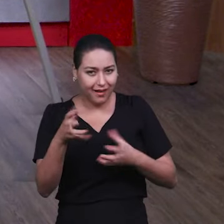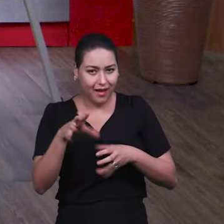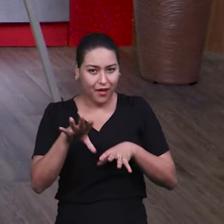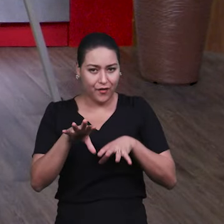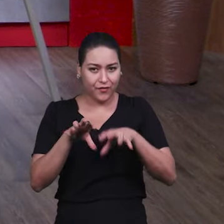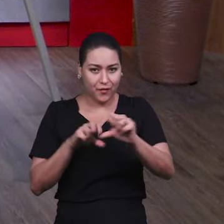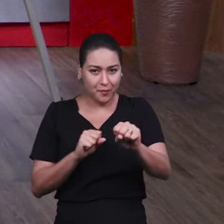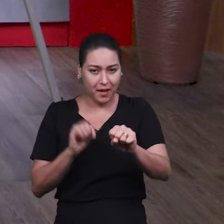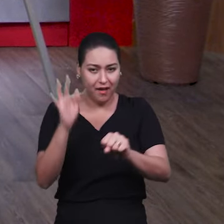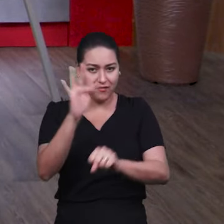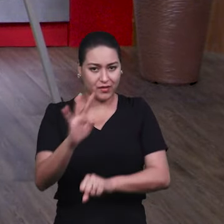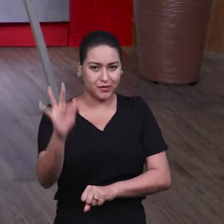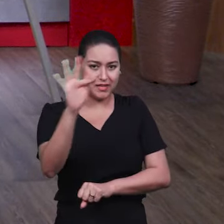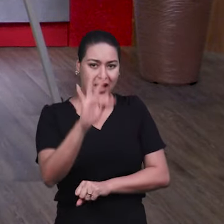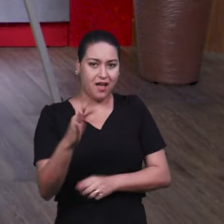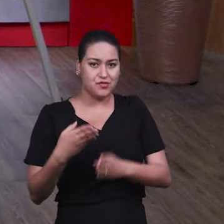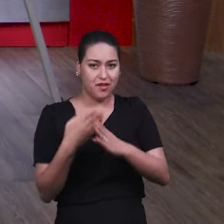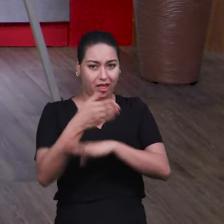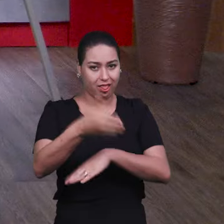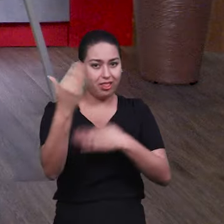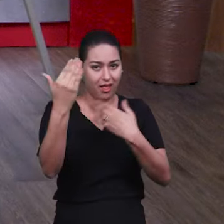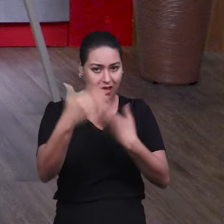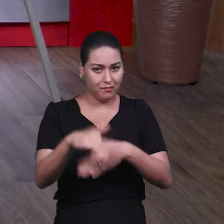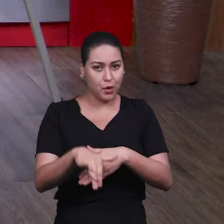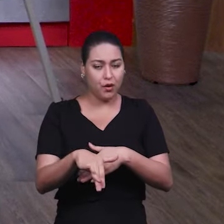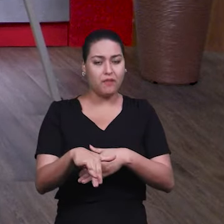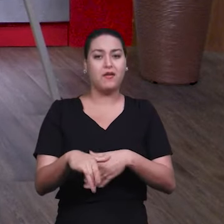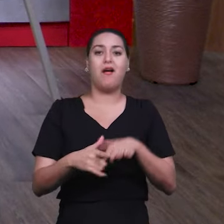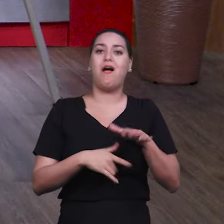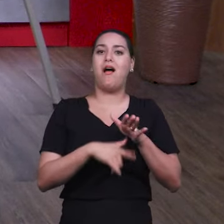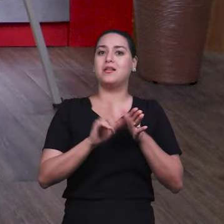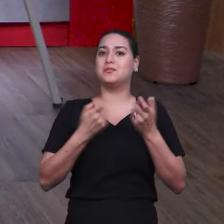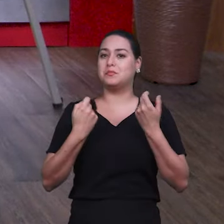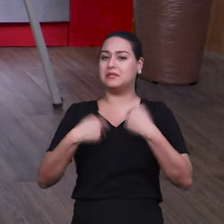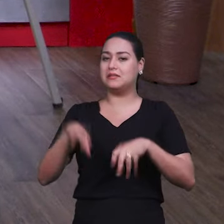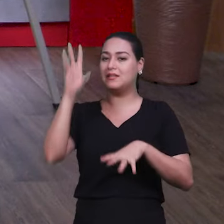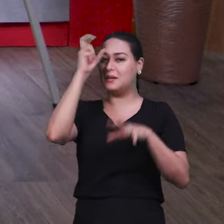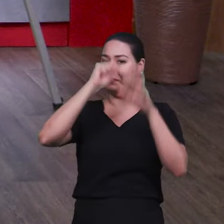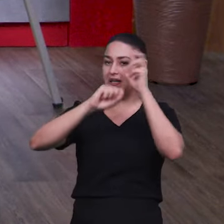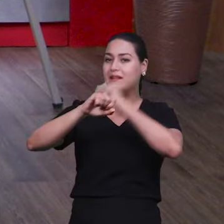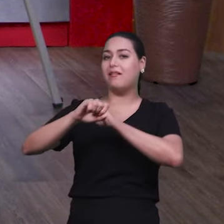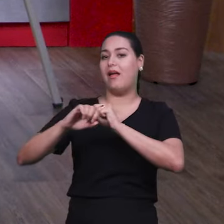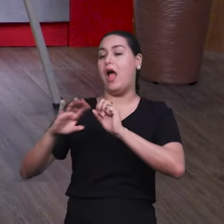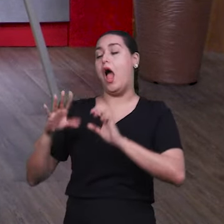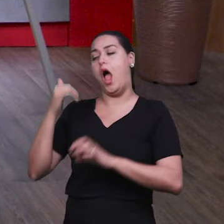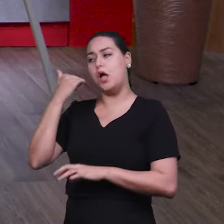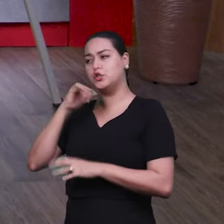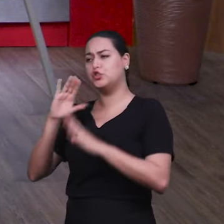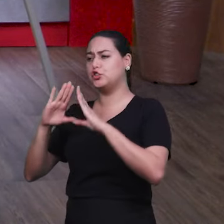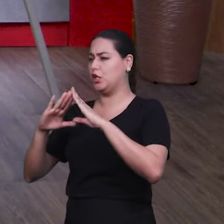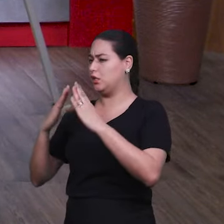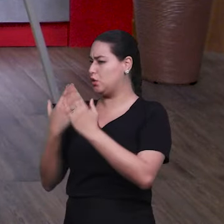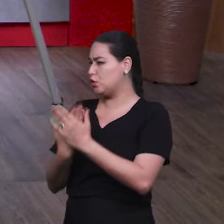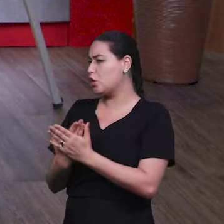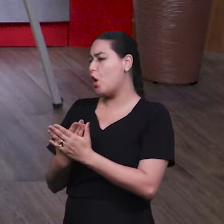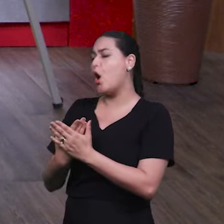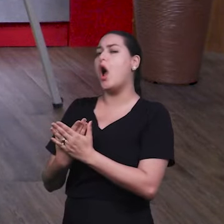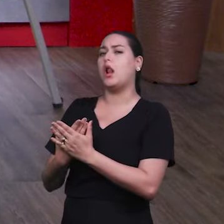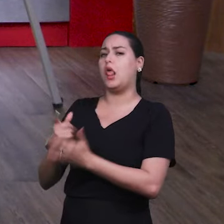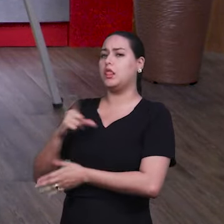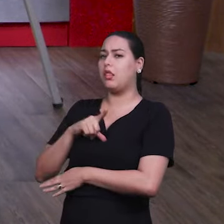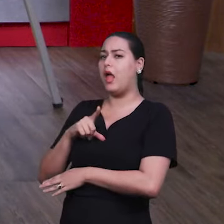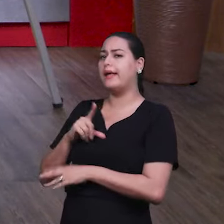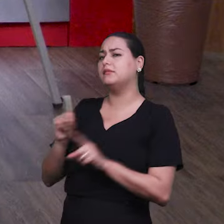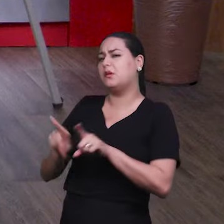Seja no contato com a igreja ou uma escola. É o caso, né, da escola que a Jane atua. E tem várias no país, várias também aqui.